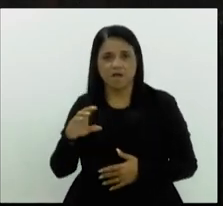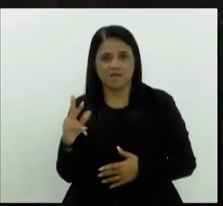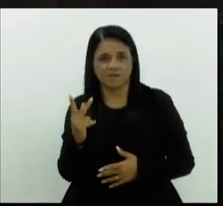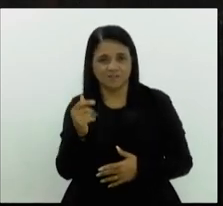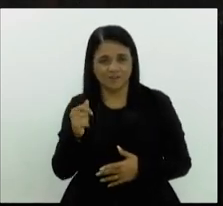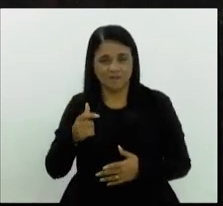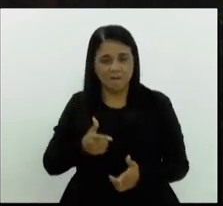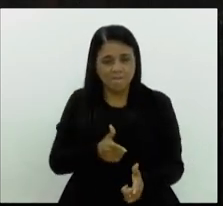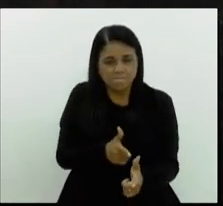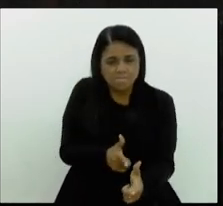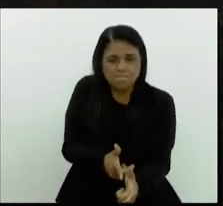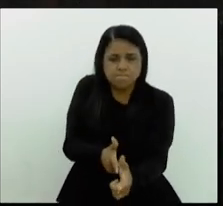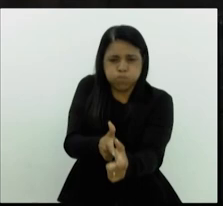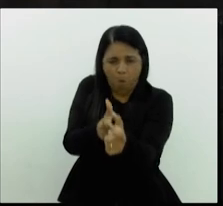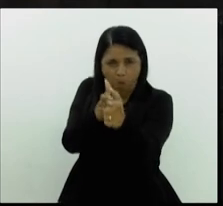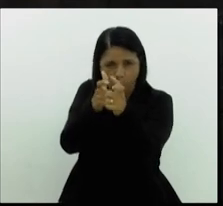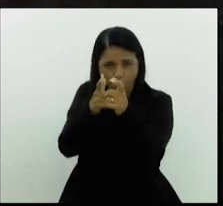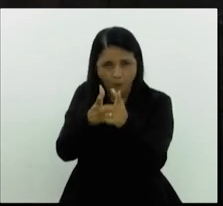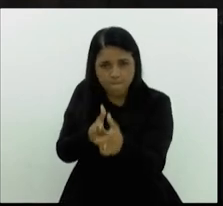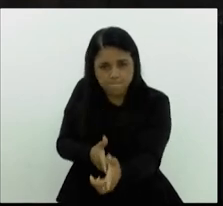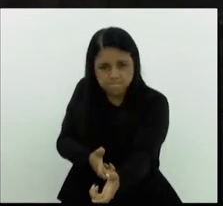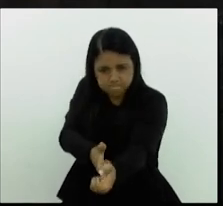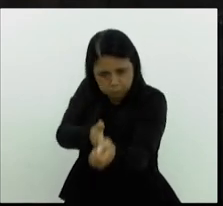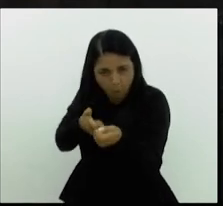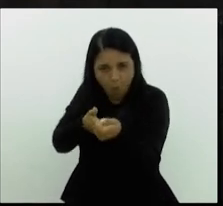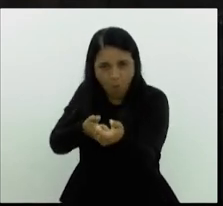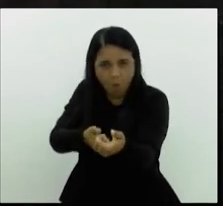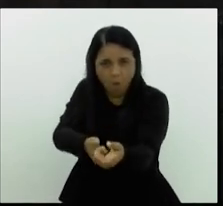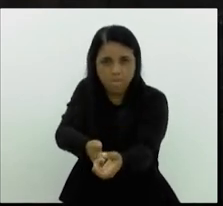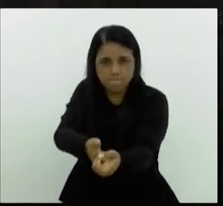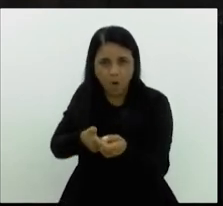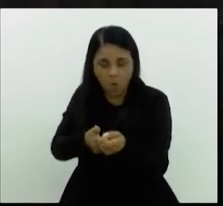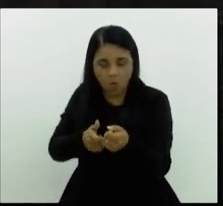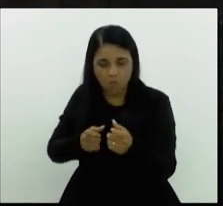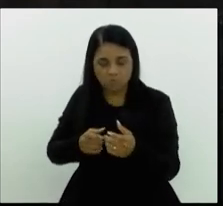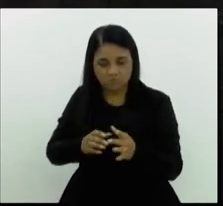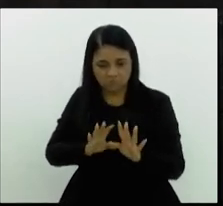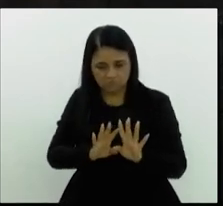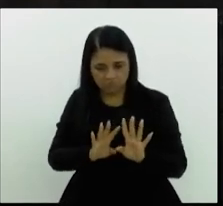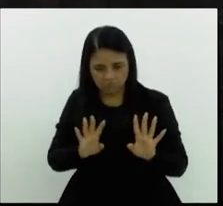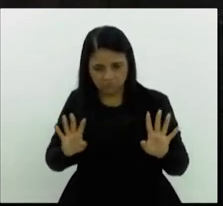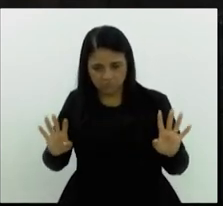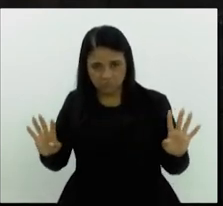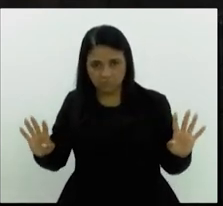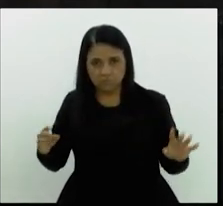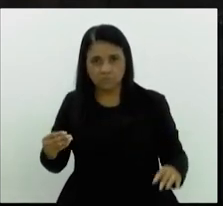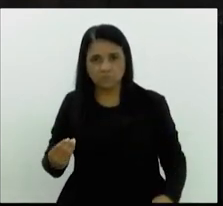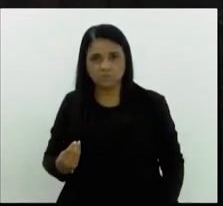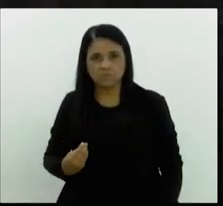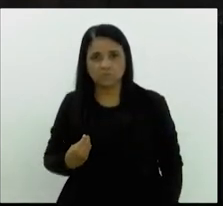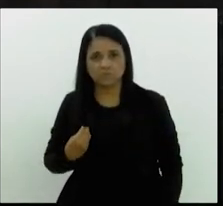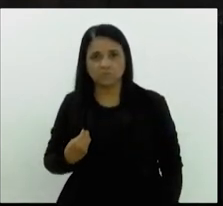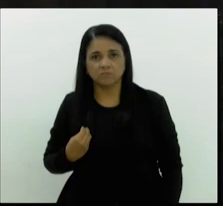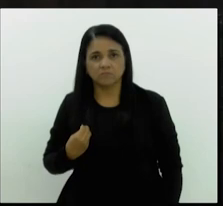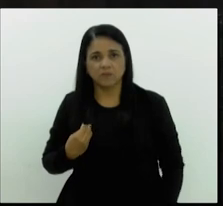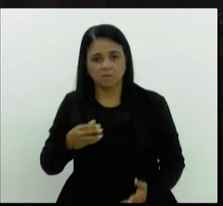executado na frente das diversas pessoas sobreviventes que estavam ali.